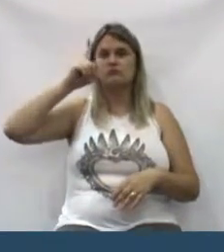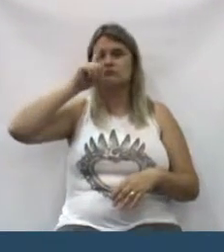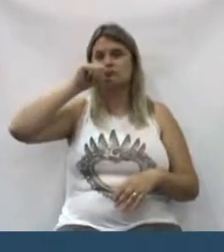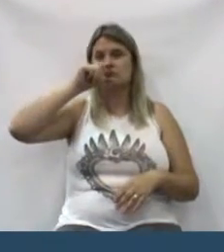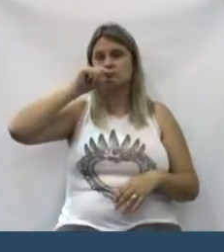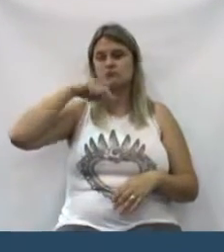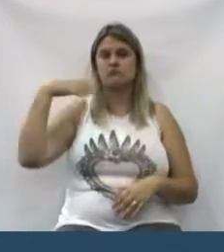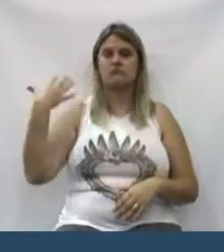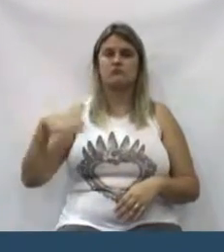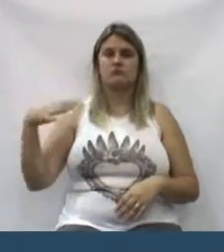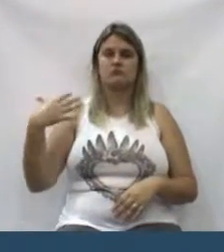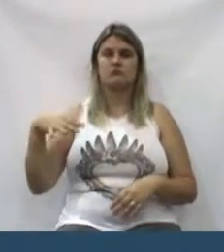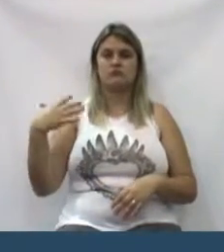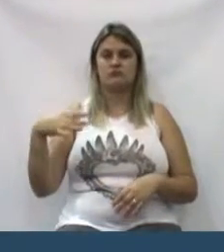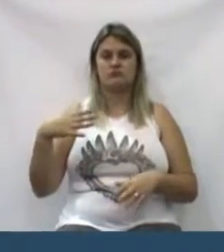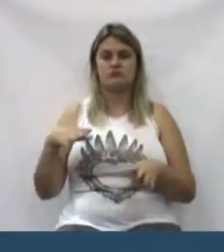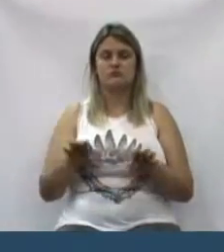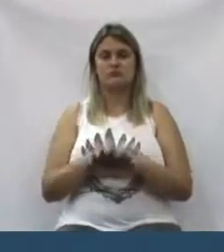e a água